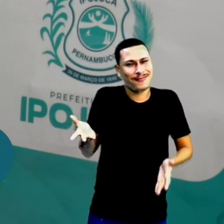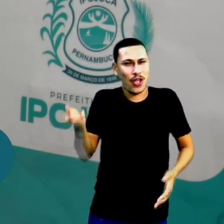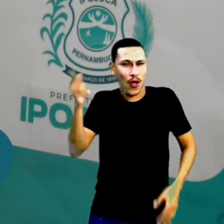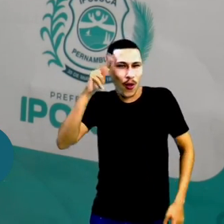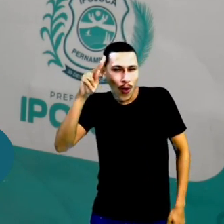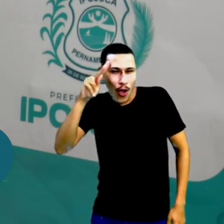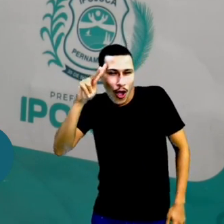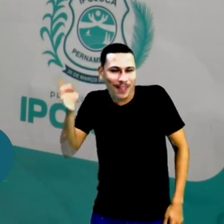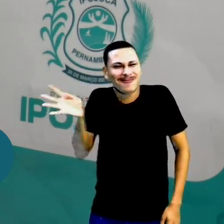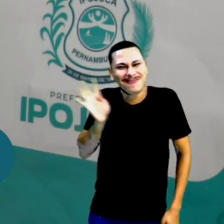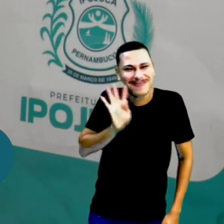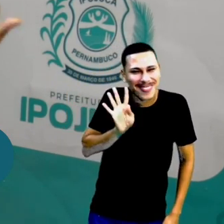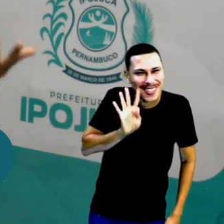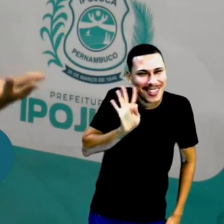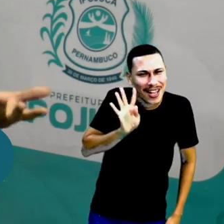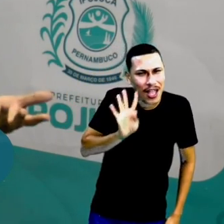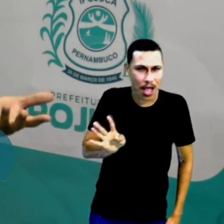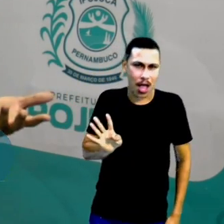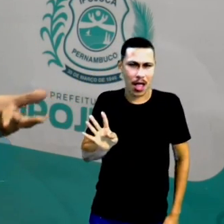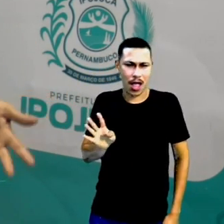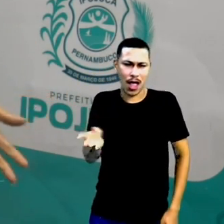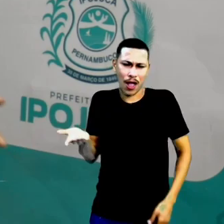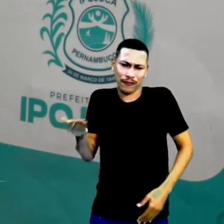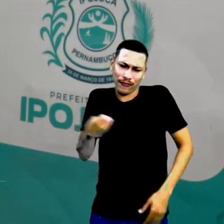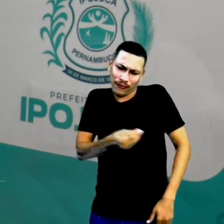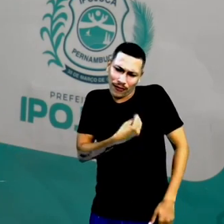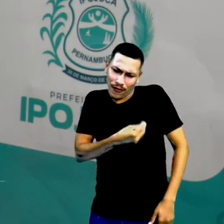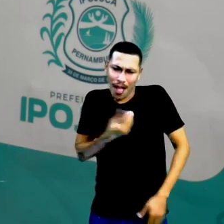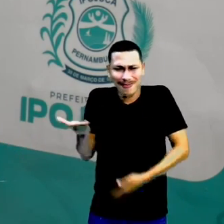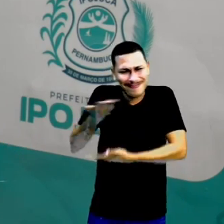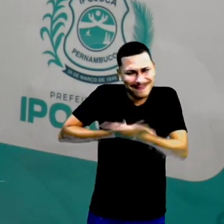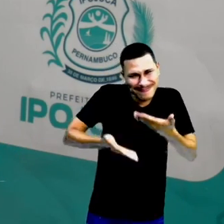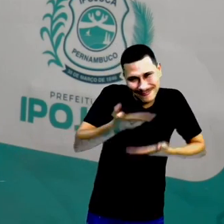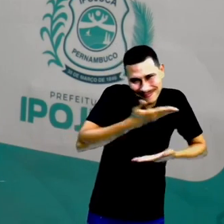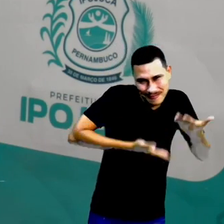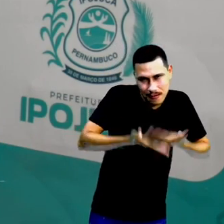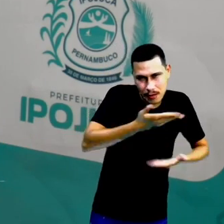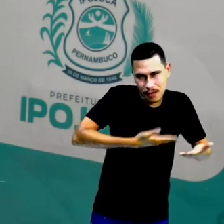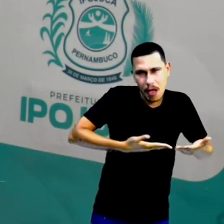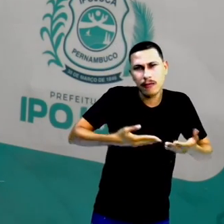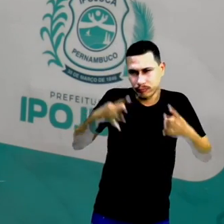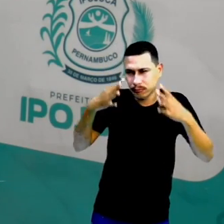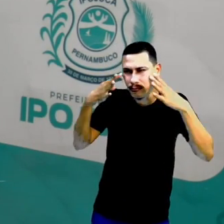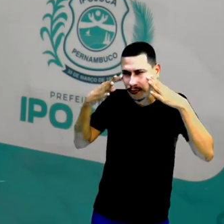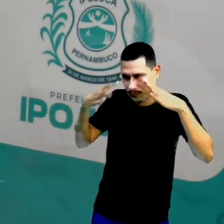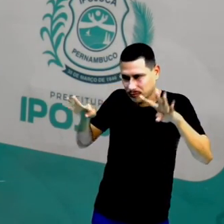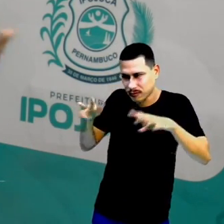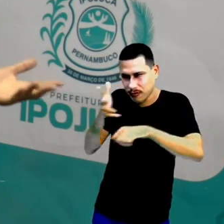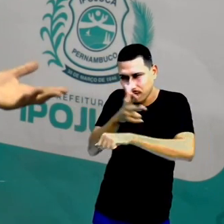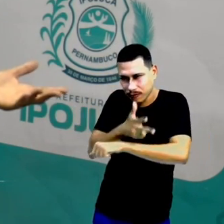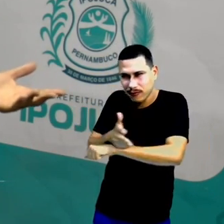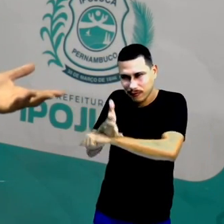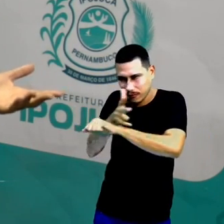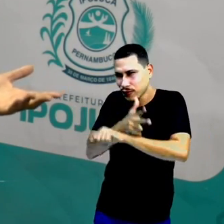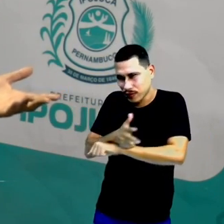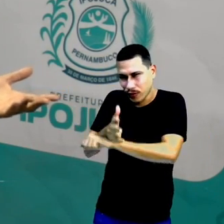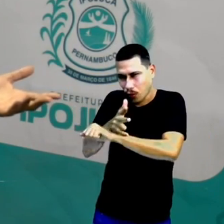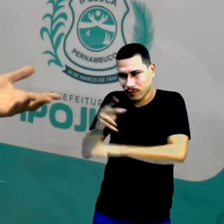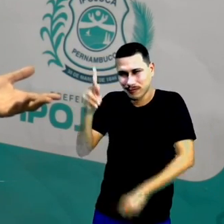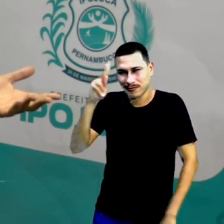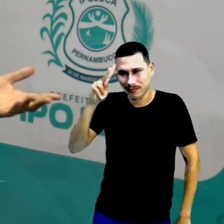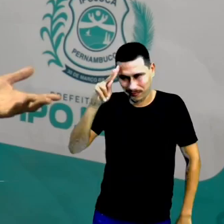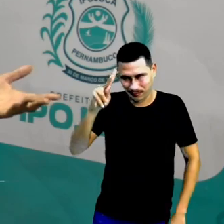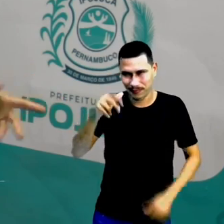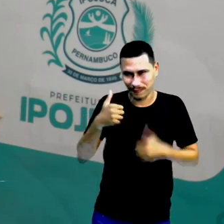de história sobre convivência. Vamos prestar atenção ao nosso vídeozinho da nossa contação de